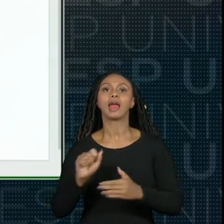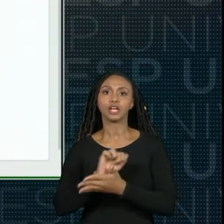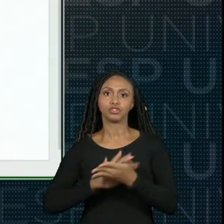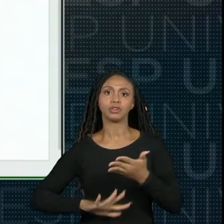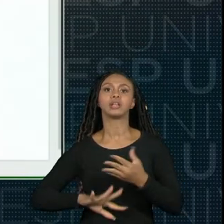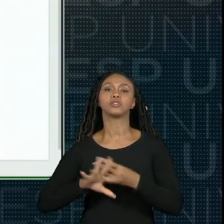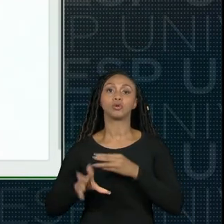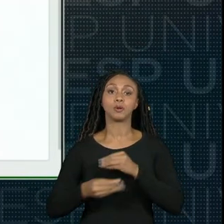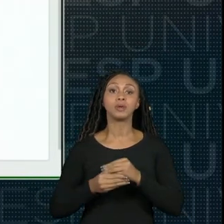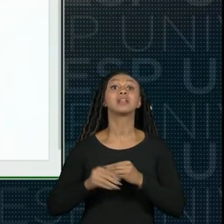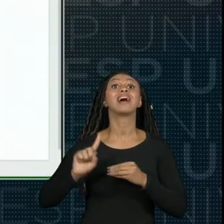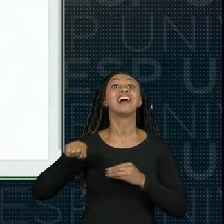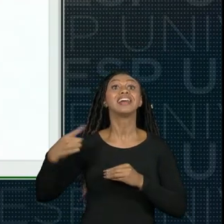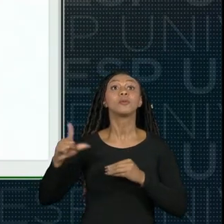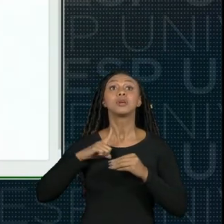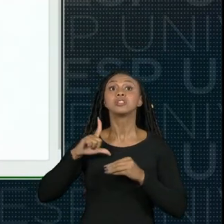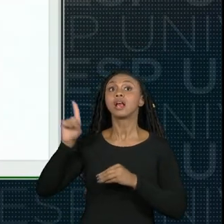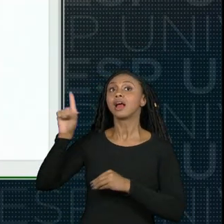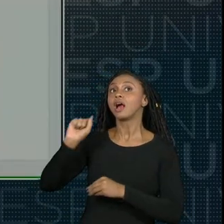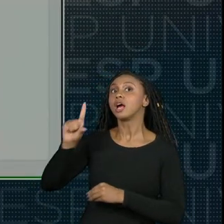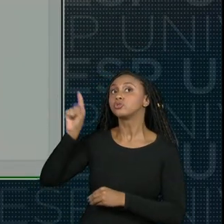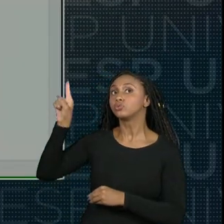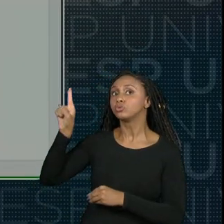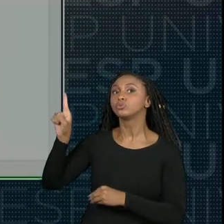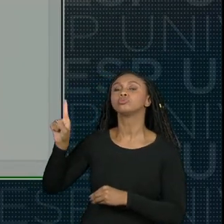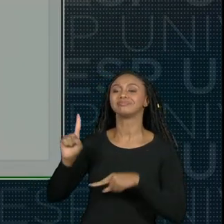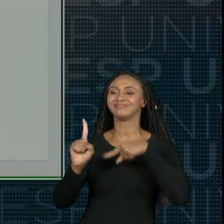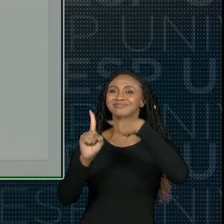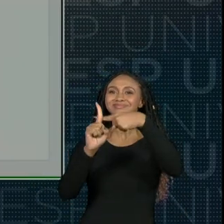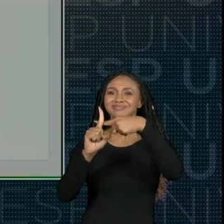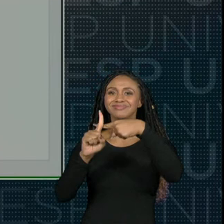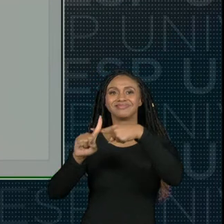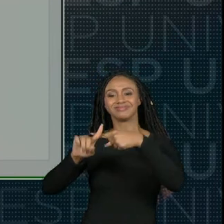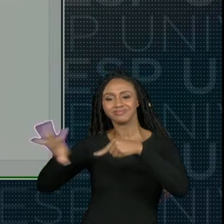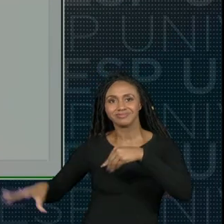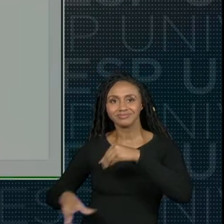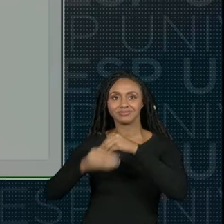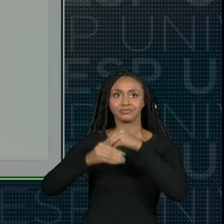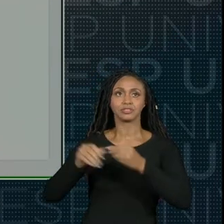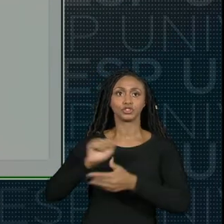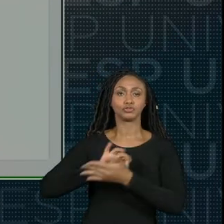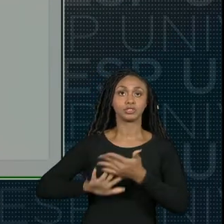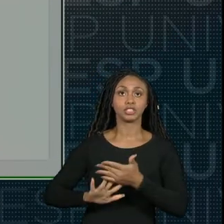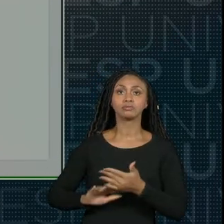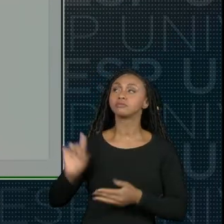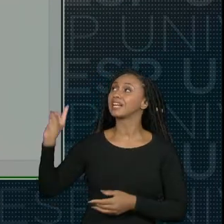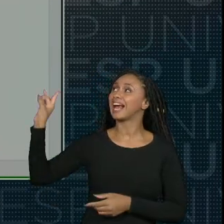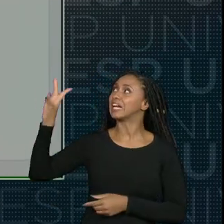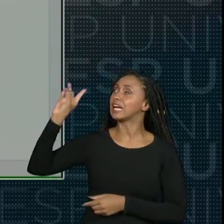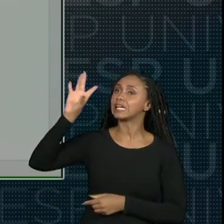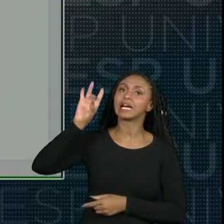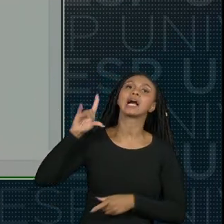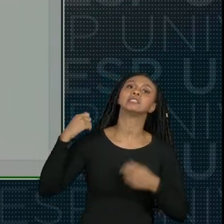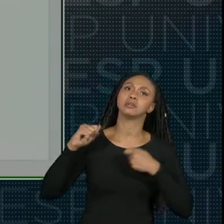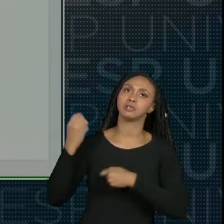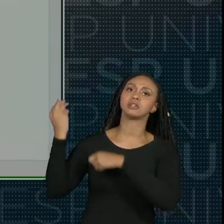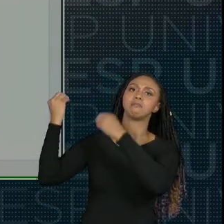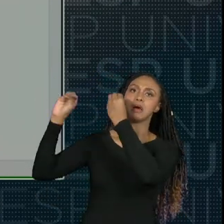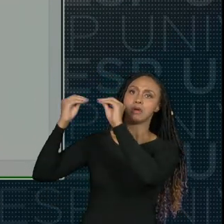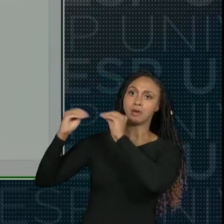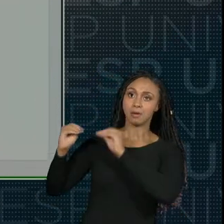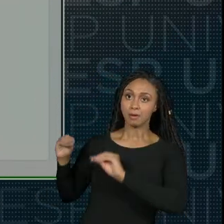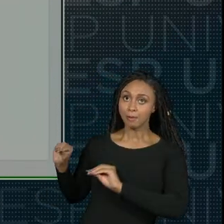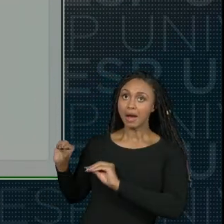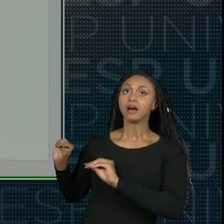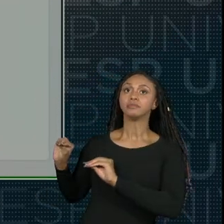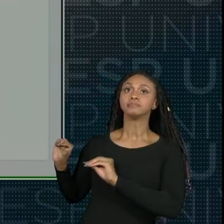adicionar atividade complementar. Todos esses campos dessa janela devem ser preenchidos e esse